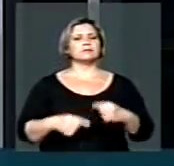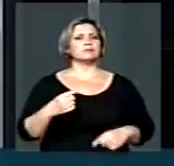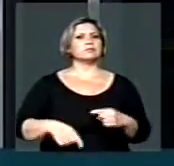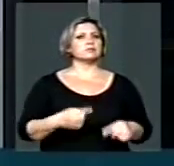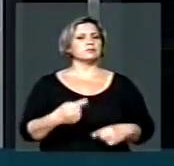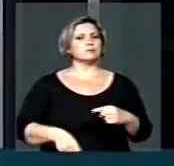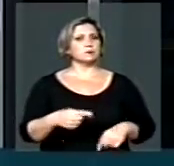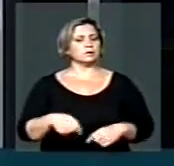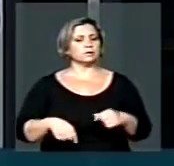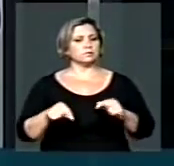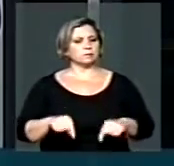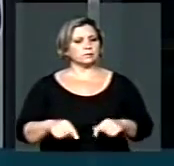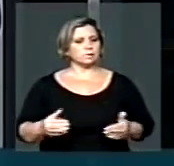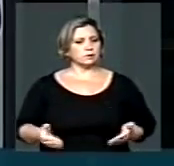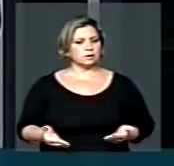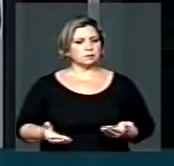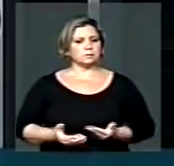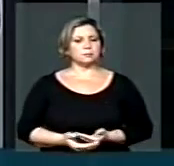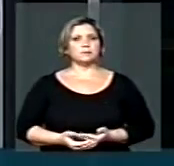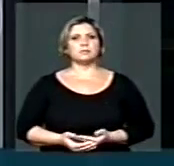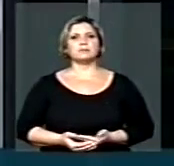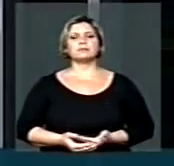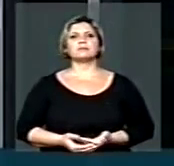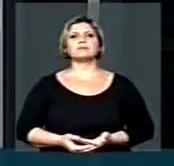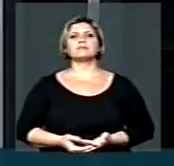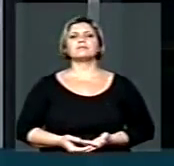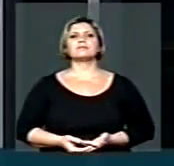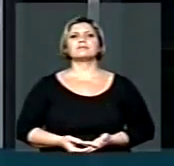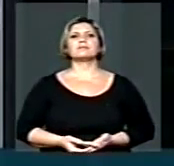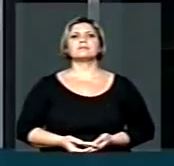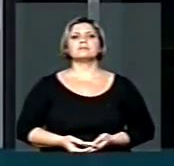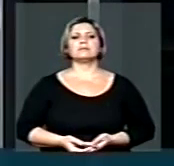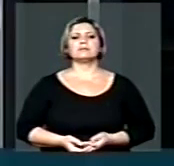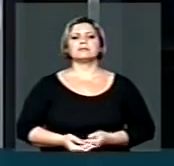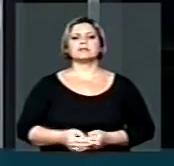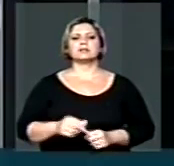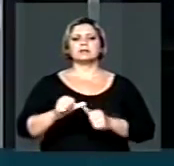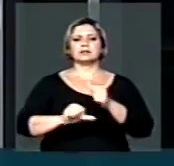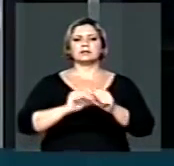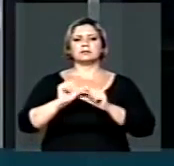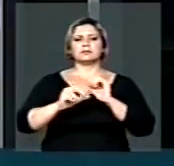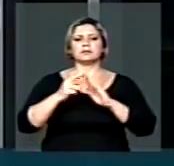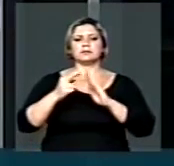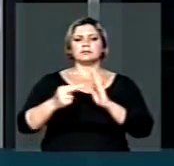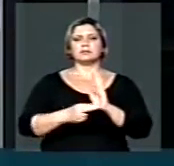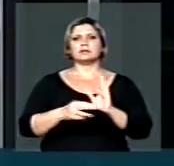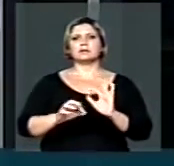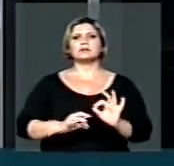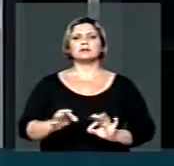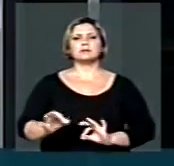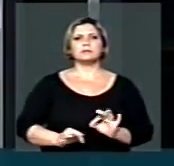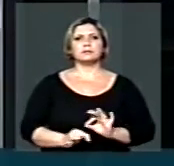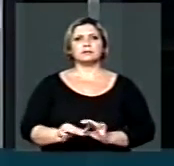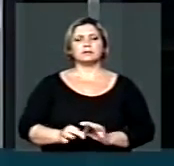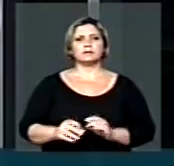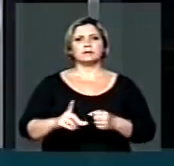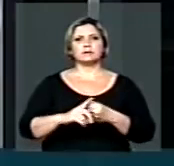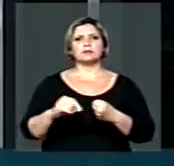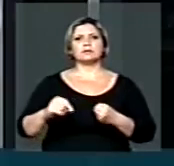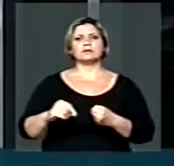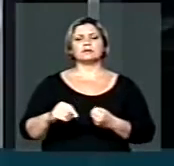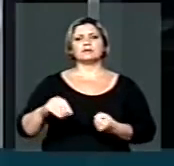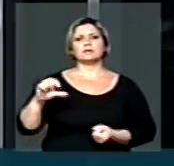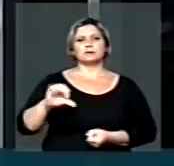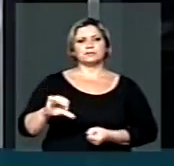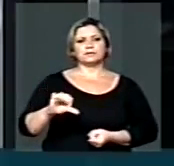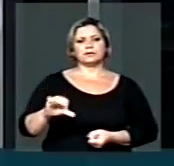neste momento, é na modificação introduzida no artigo 9,